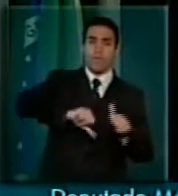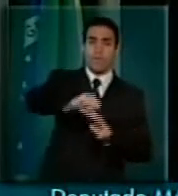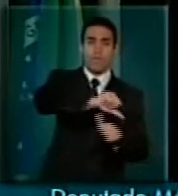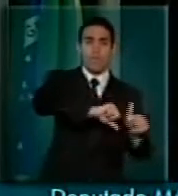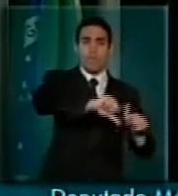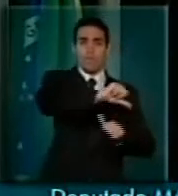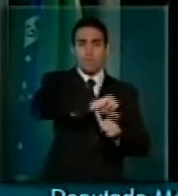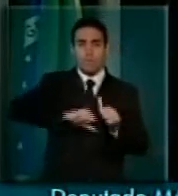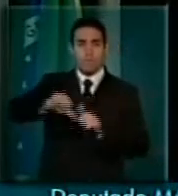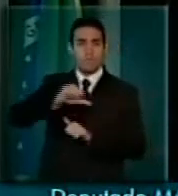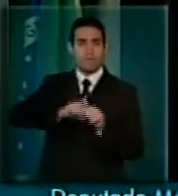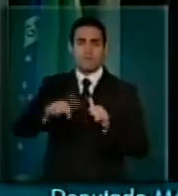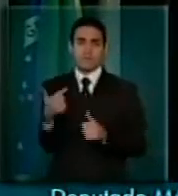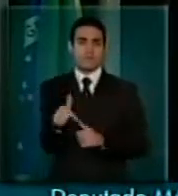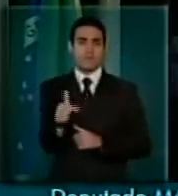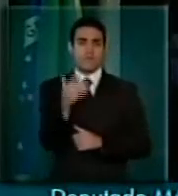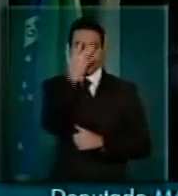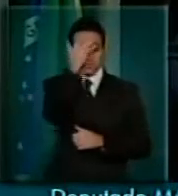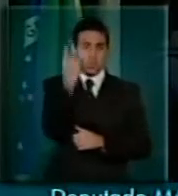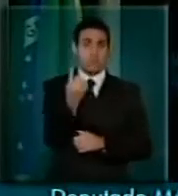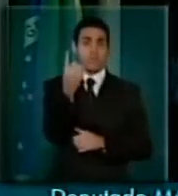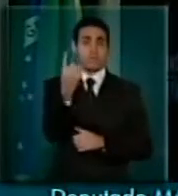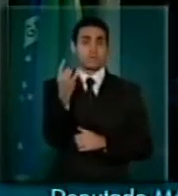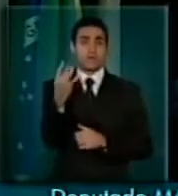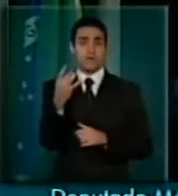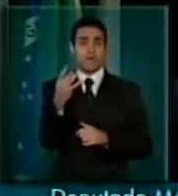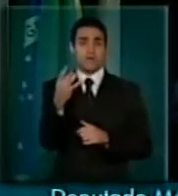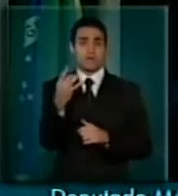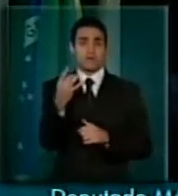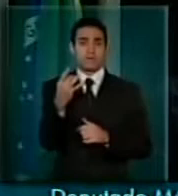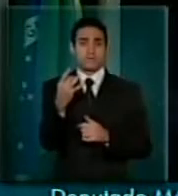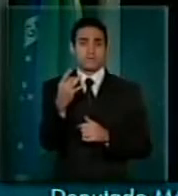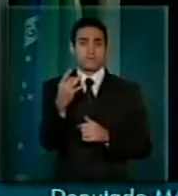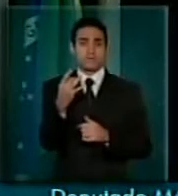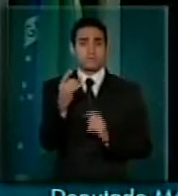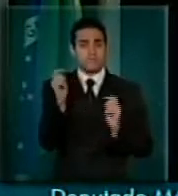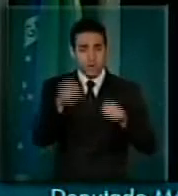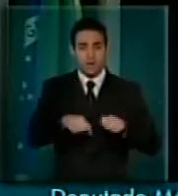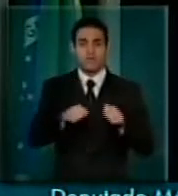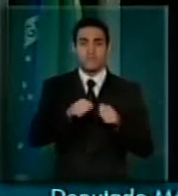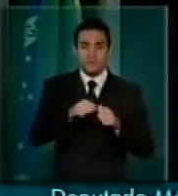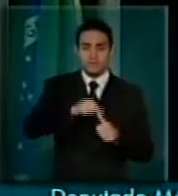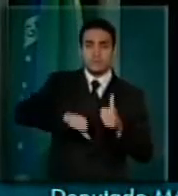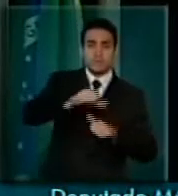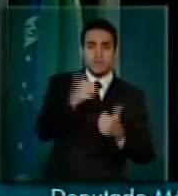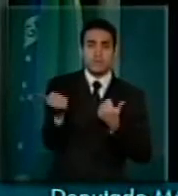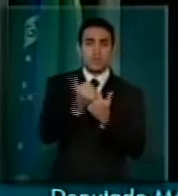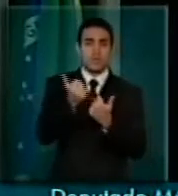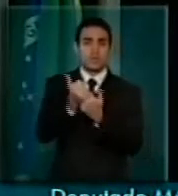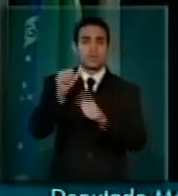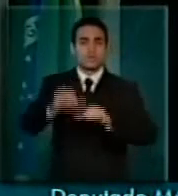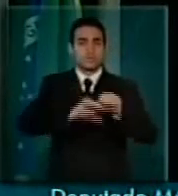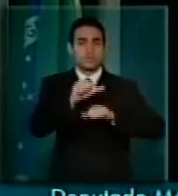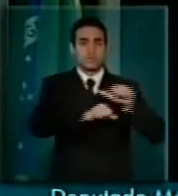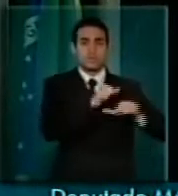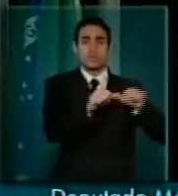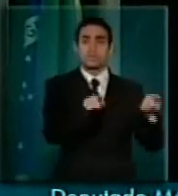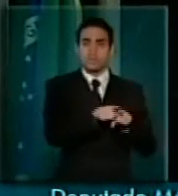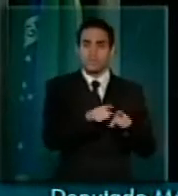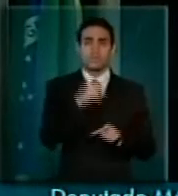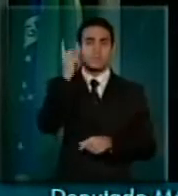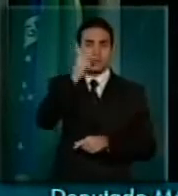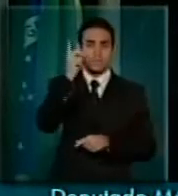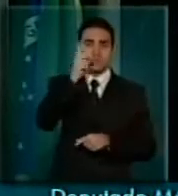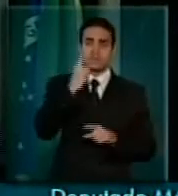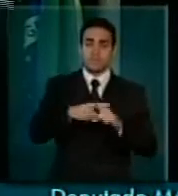efetivos da comissão, permitindo uma renovação e um rodízio nesta importante comissão do